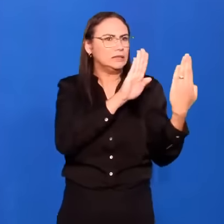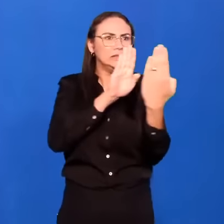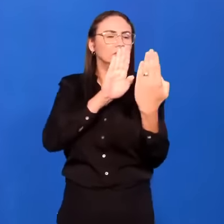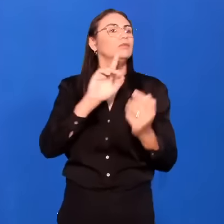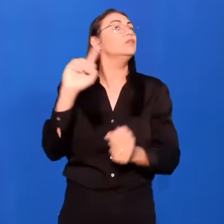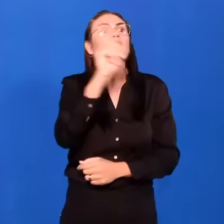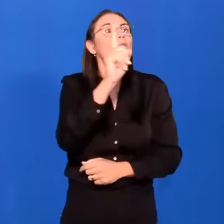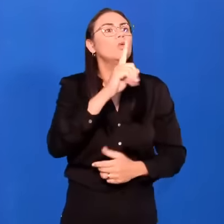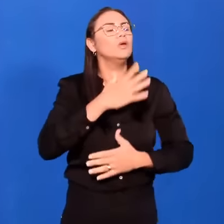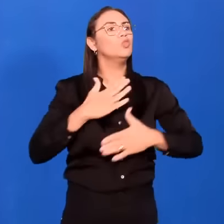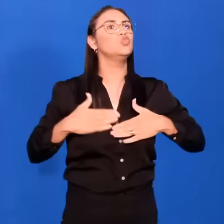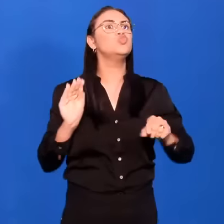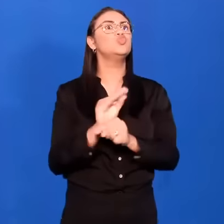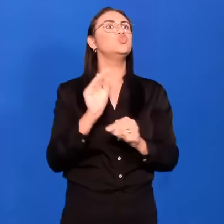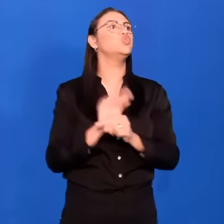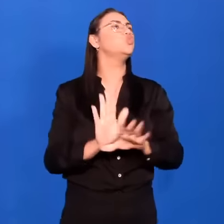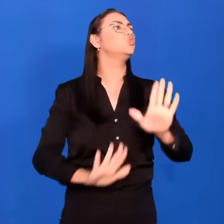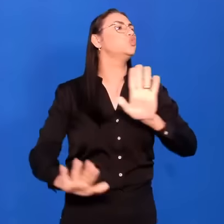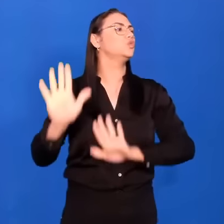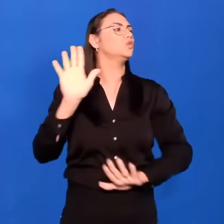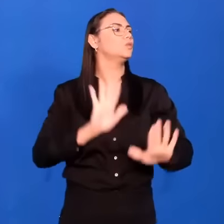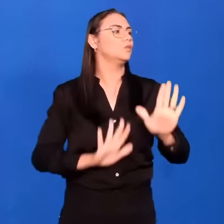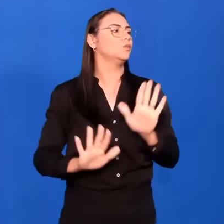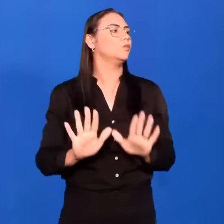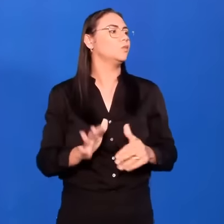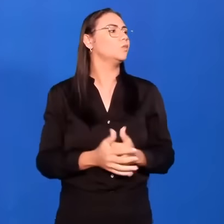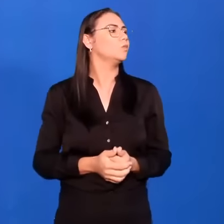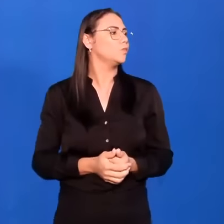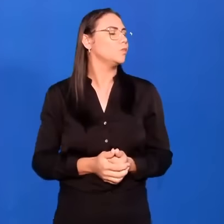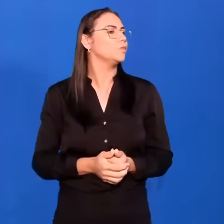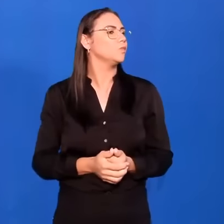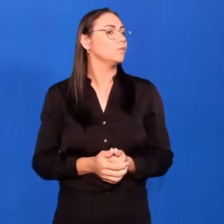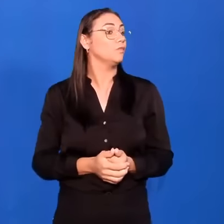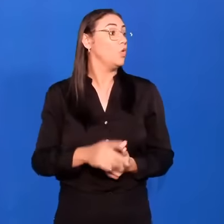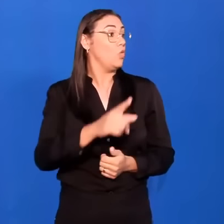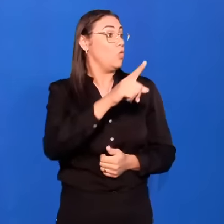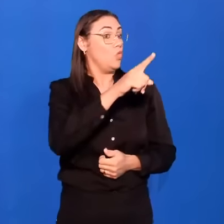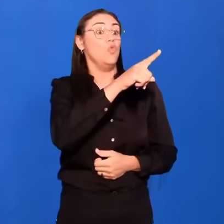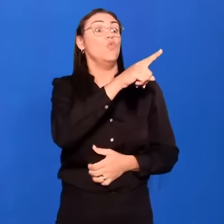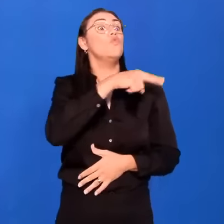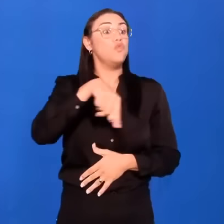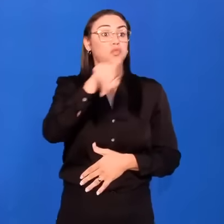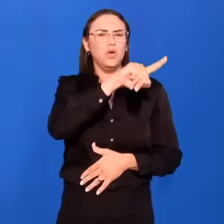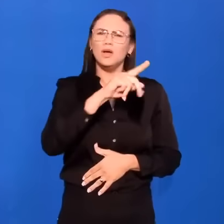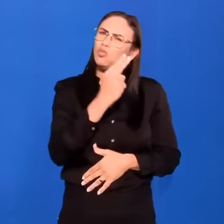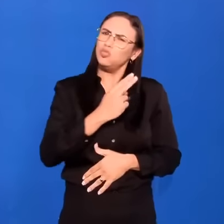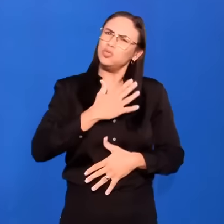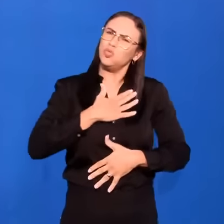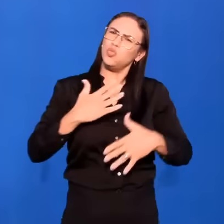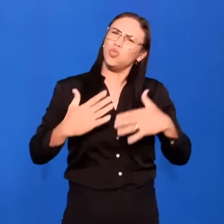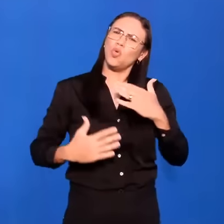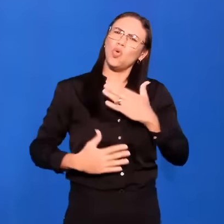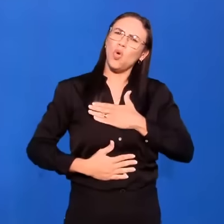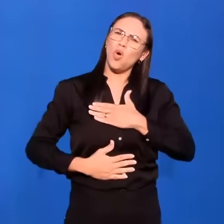Preserve o seu corpo. Segundo, não use o seu corpo para coisas imorais.